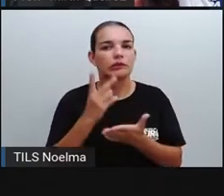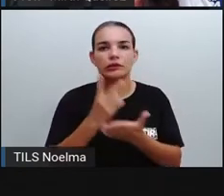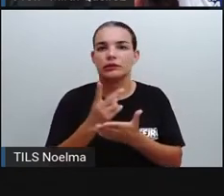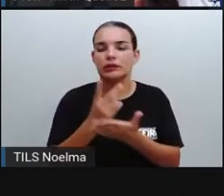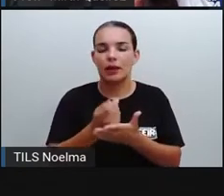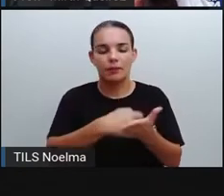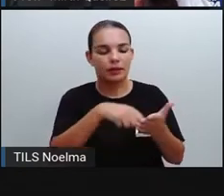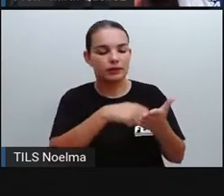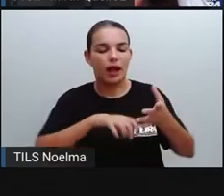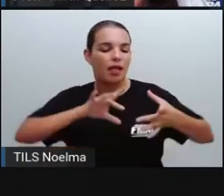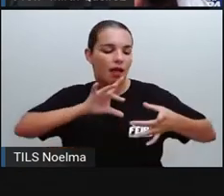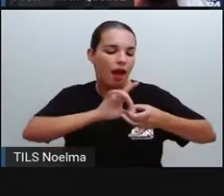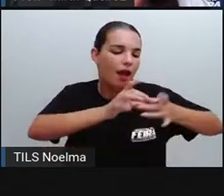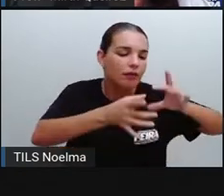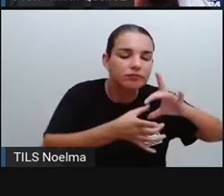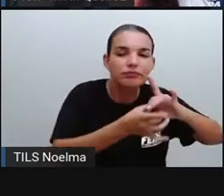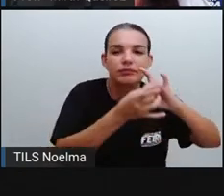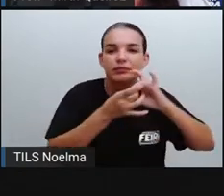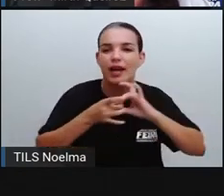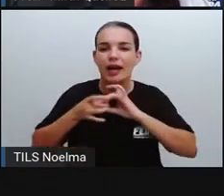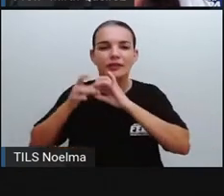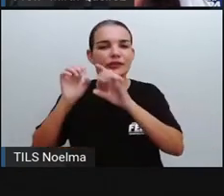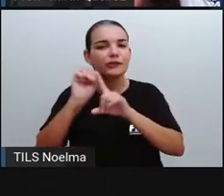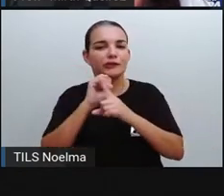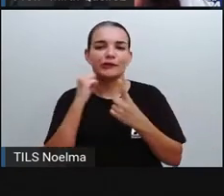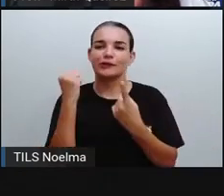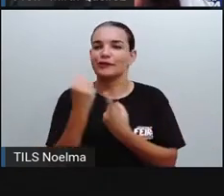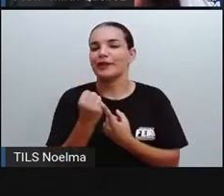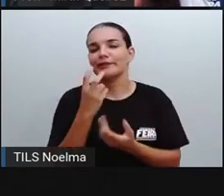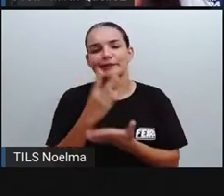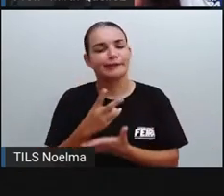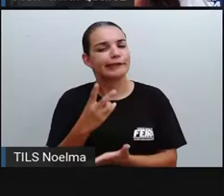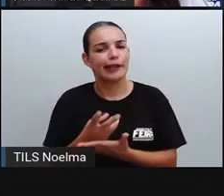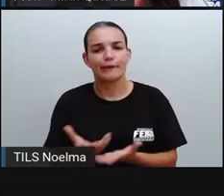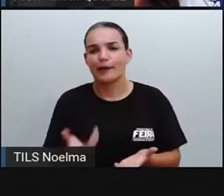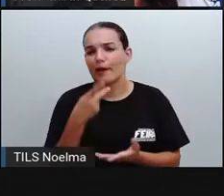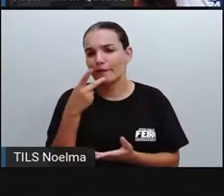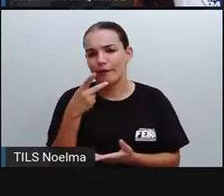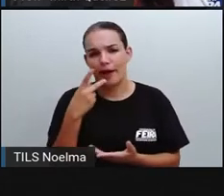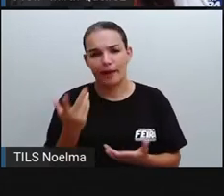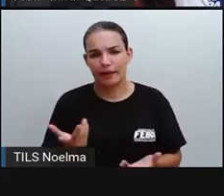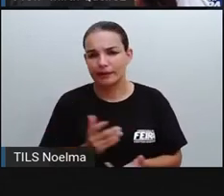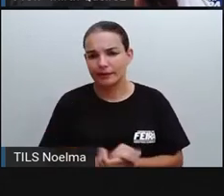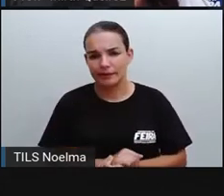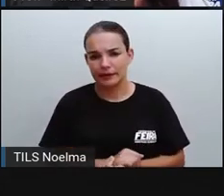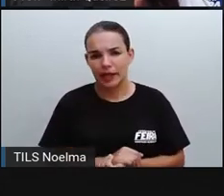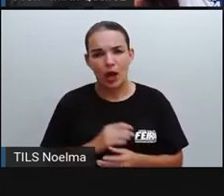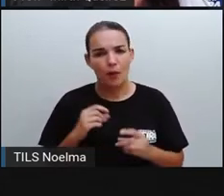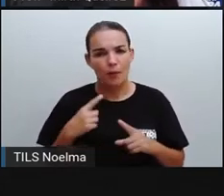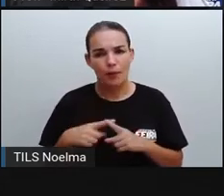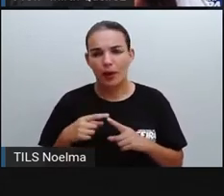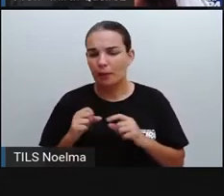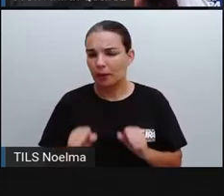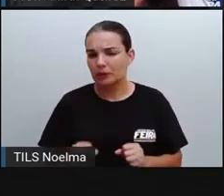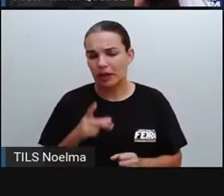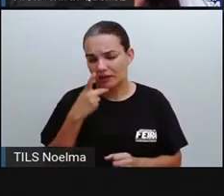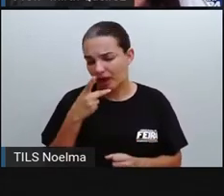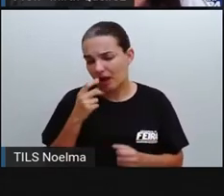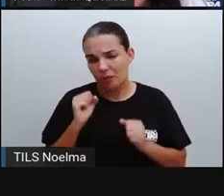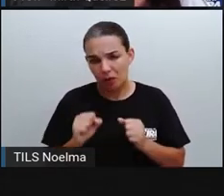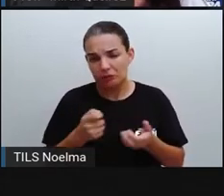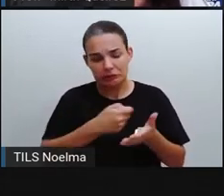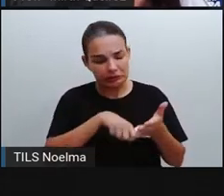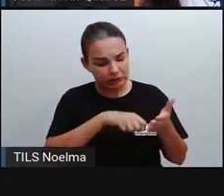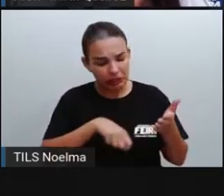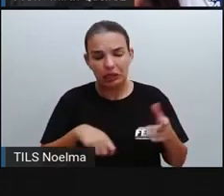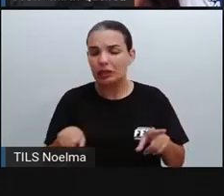sociais. O tempo todo, esse enunciado está presente, né? E ele pode estar presente tanto na forma escrita quanto na forma